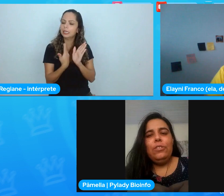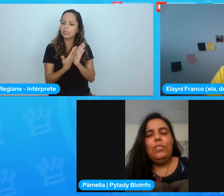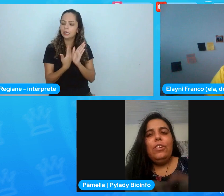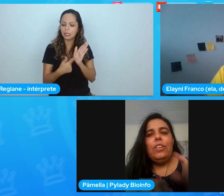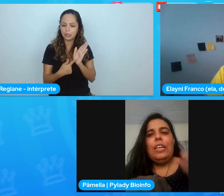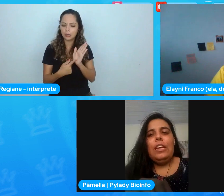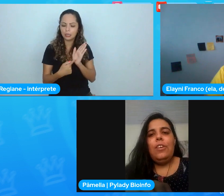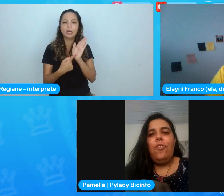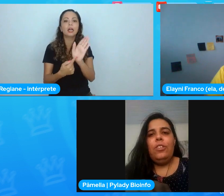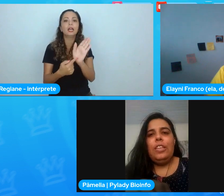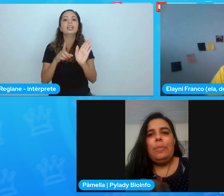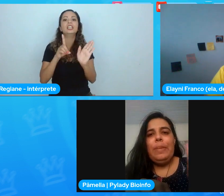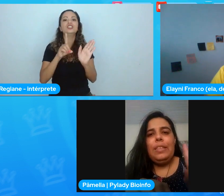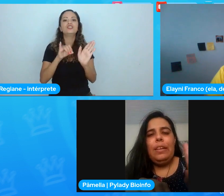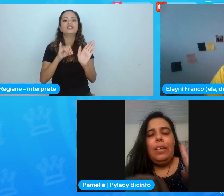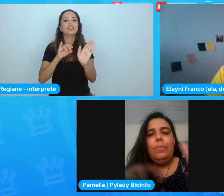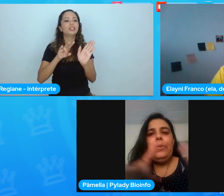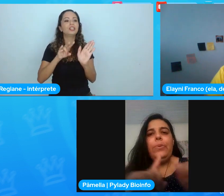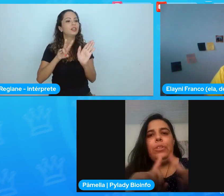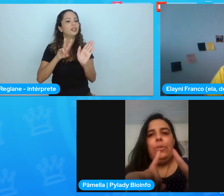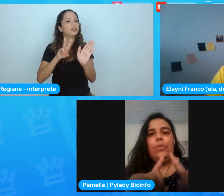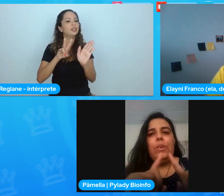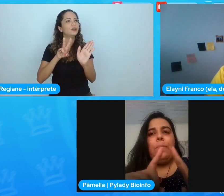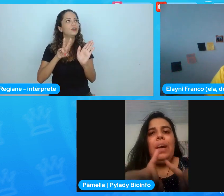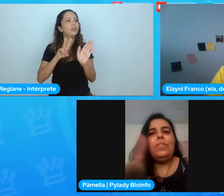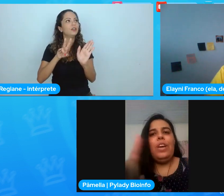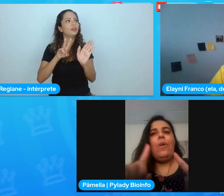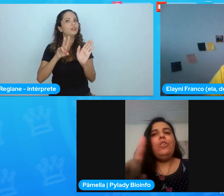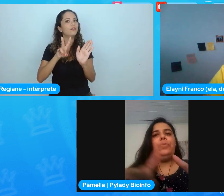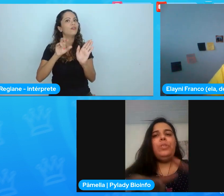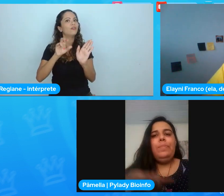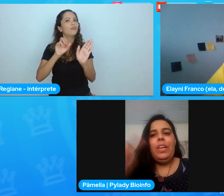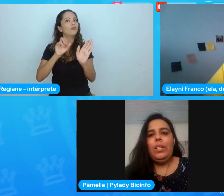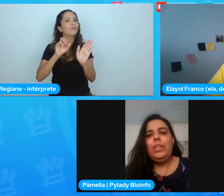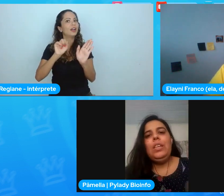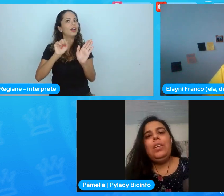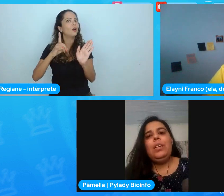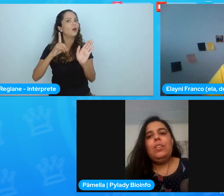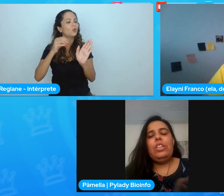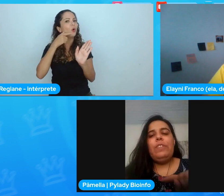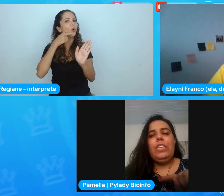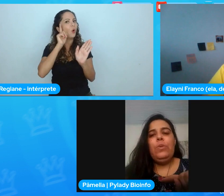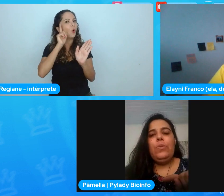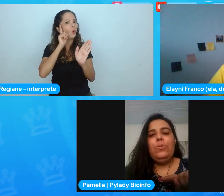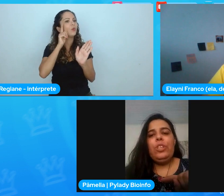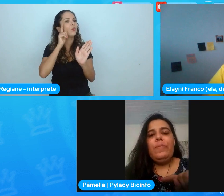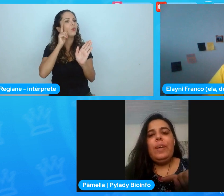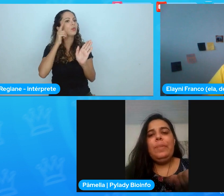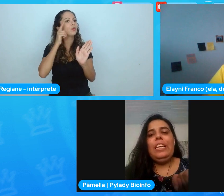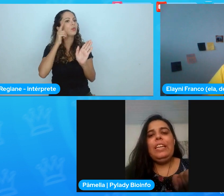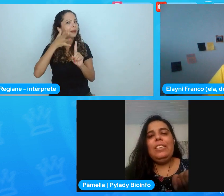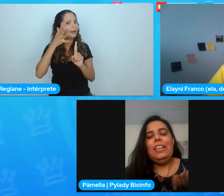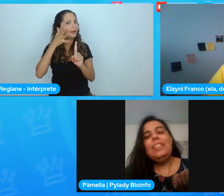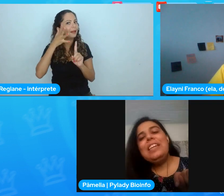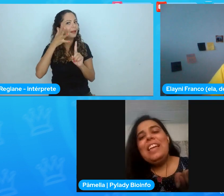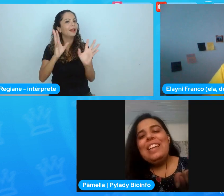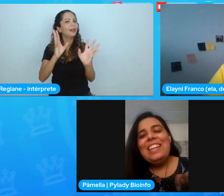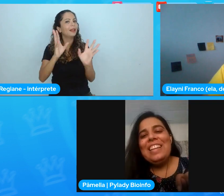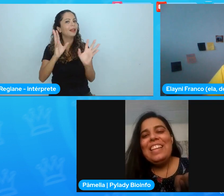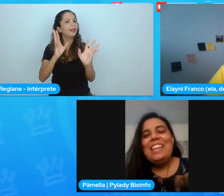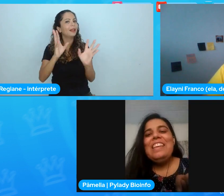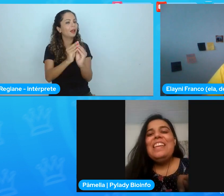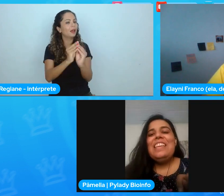Naldo ontem, na palestra relâmpico, introdução ao Paito, que é ótimo também, já fazendo um javá para ele, né.